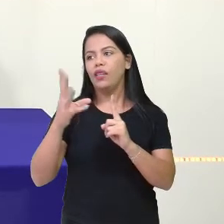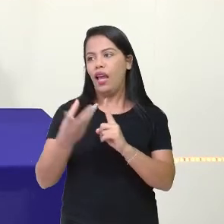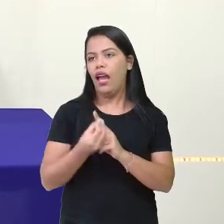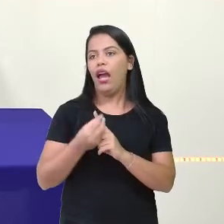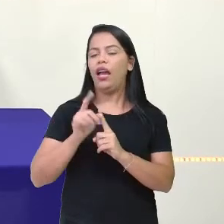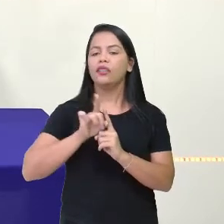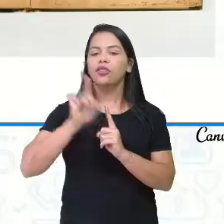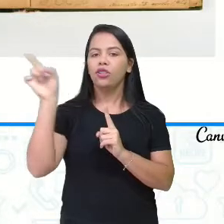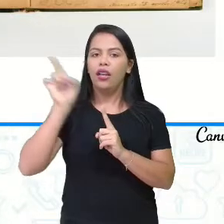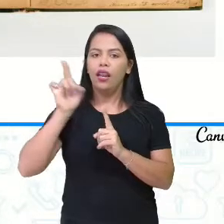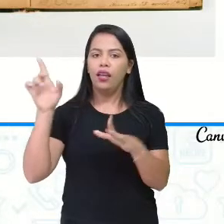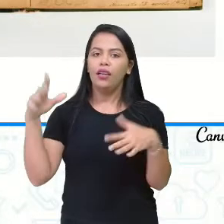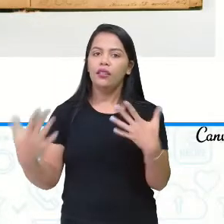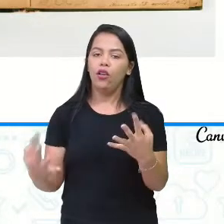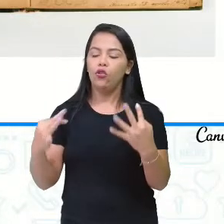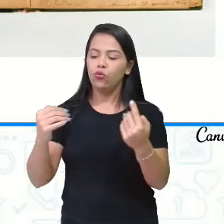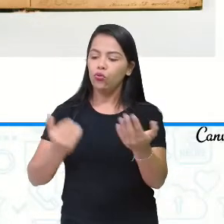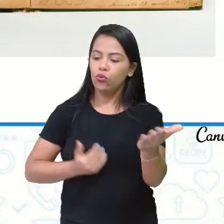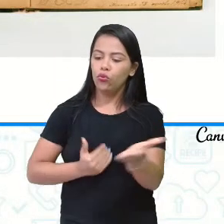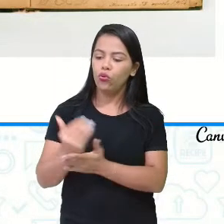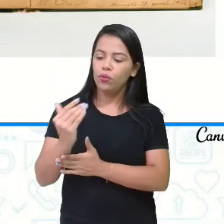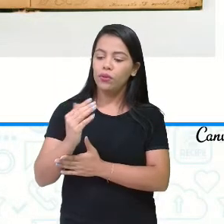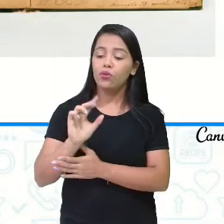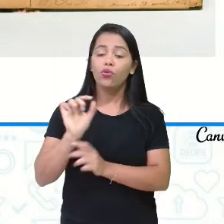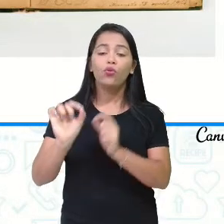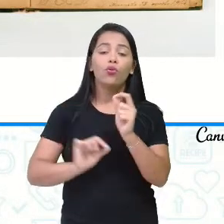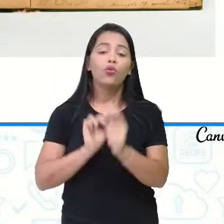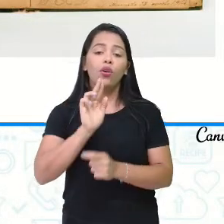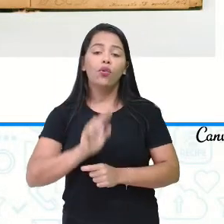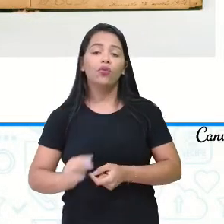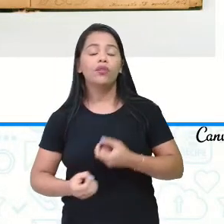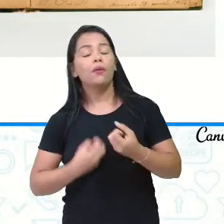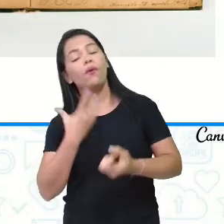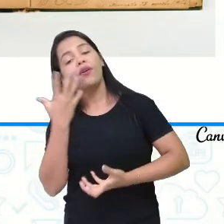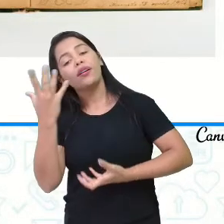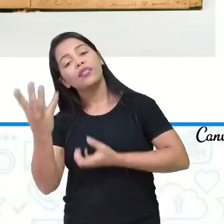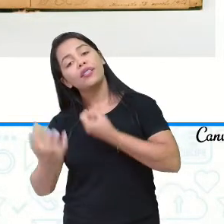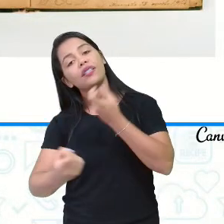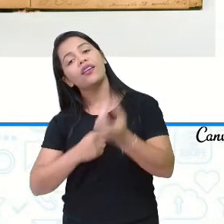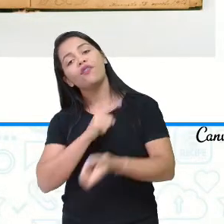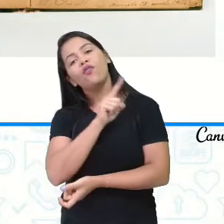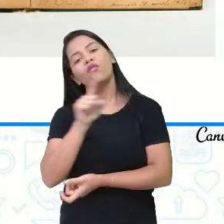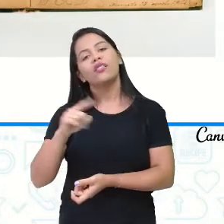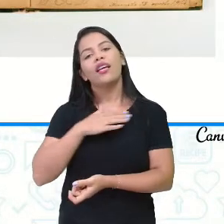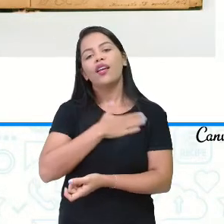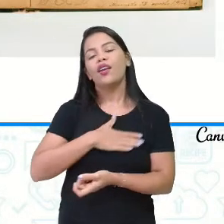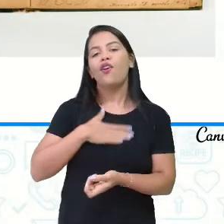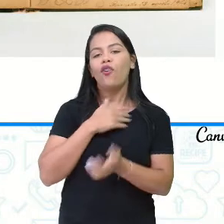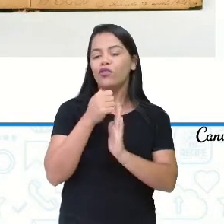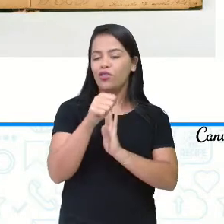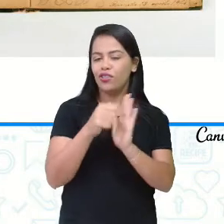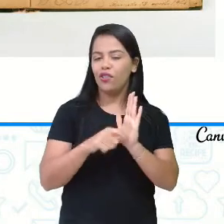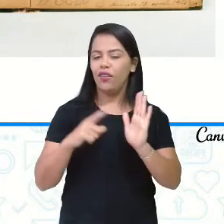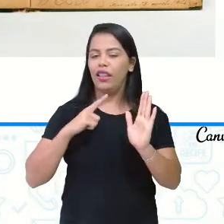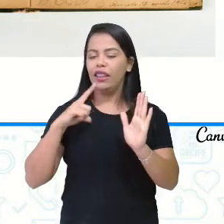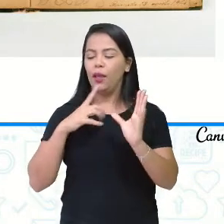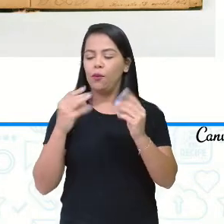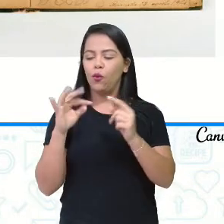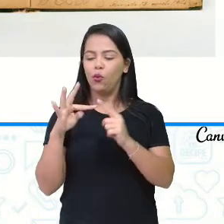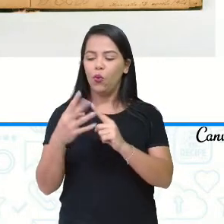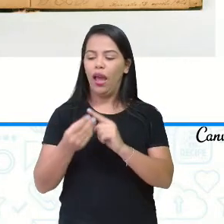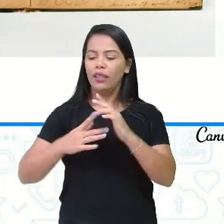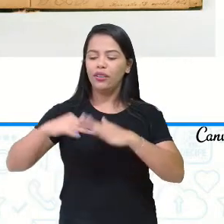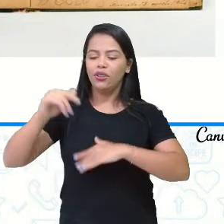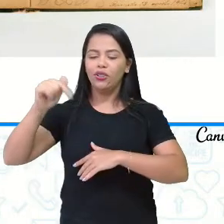pouquinho. Tudo começou lá com a questão da poesia. Olha, você que gosta de escrever, tem muitos artistas aqui no terceiro ano, né? Então, tudo